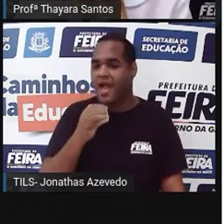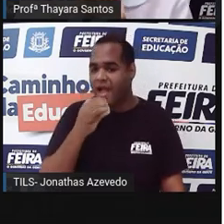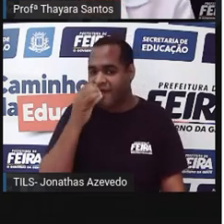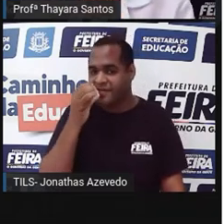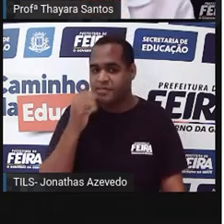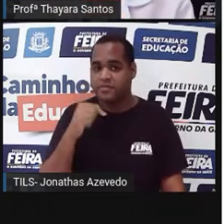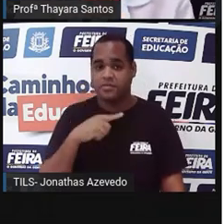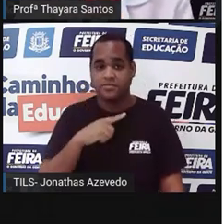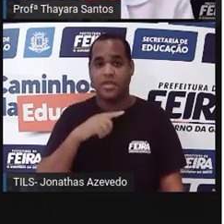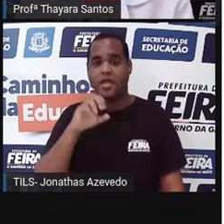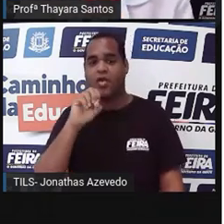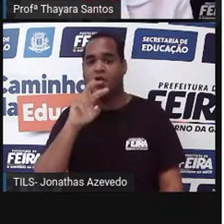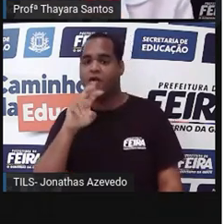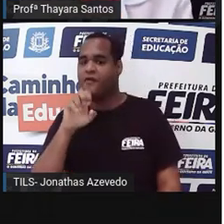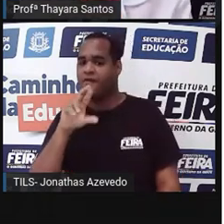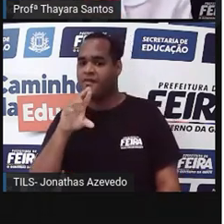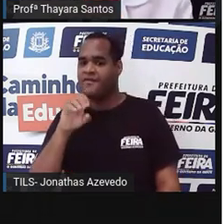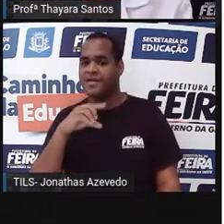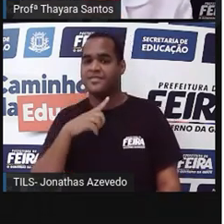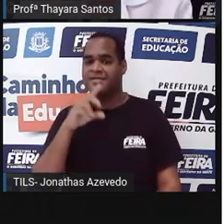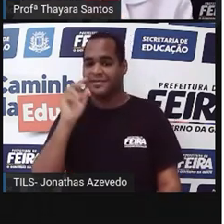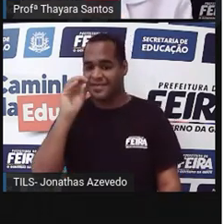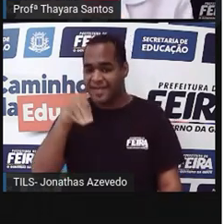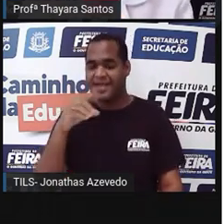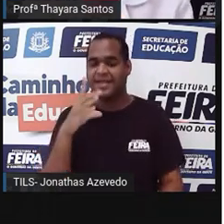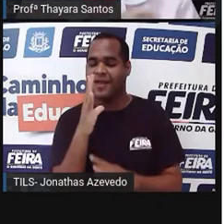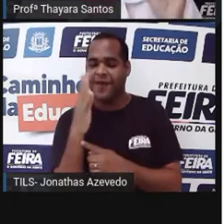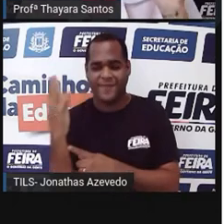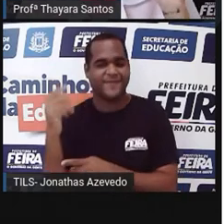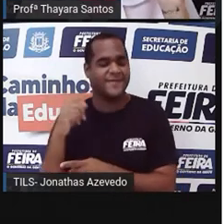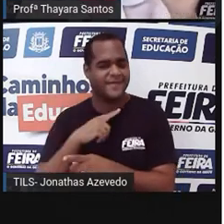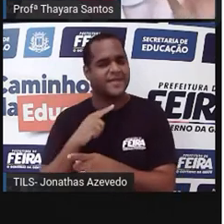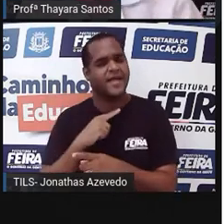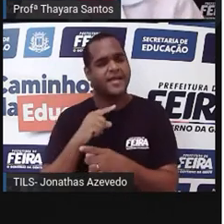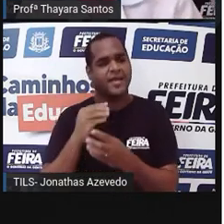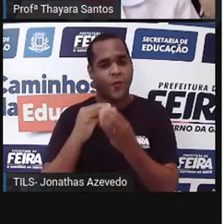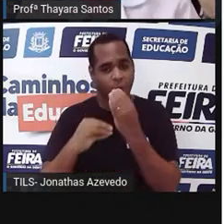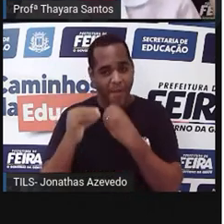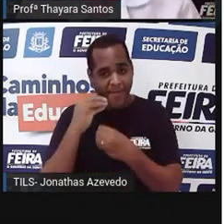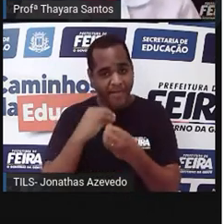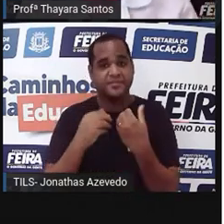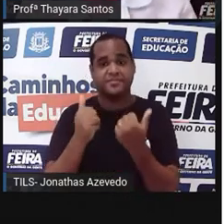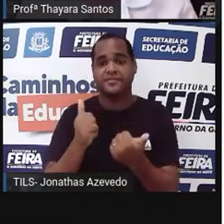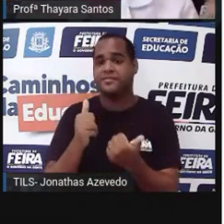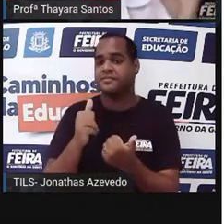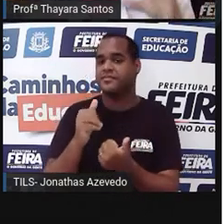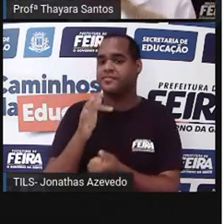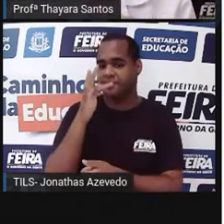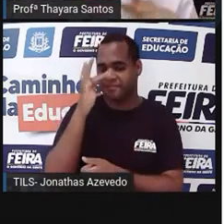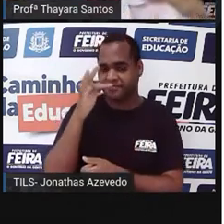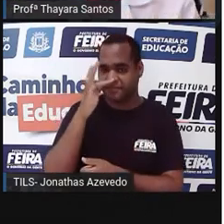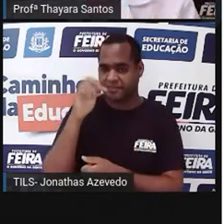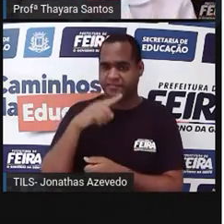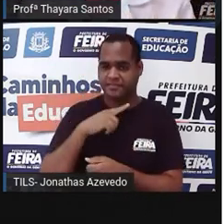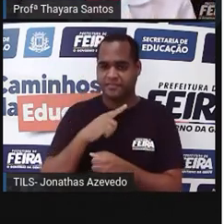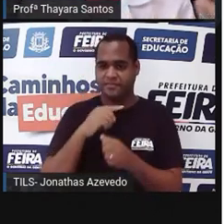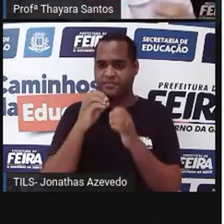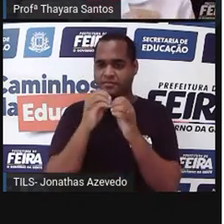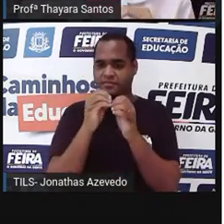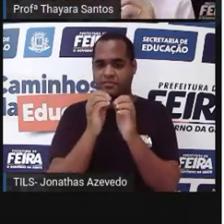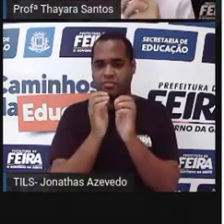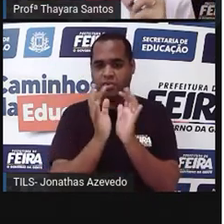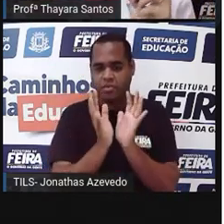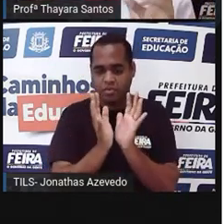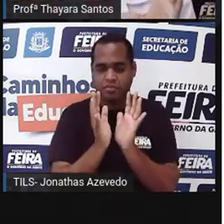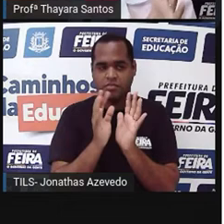comendo o ovário da planta, gente. É exatamente isso que acontece. Quando a flor é fecundada, as pétalas caem,